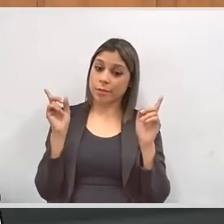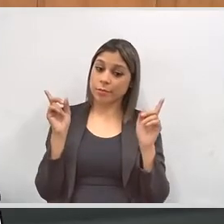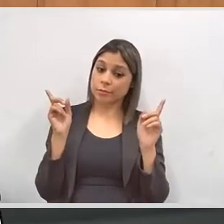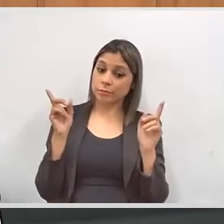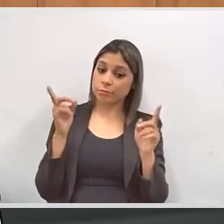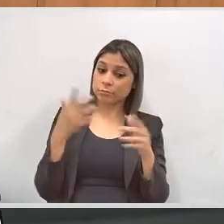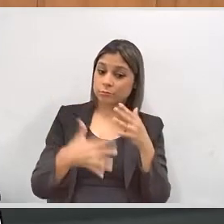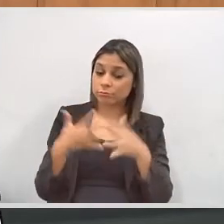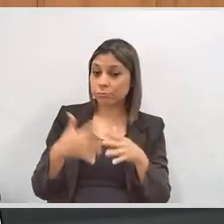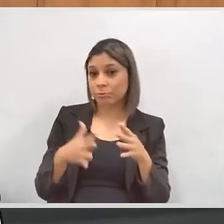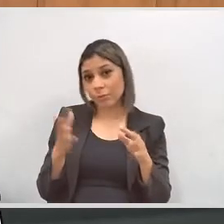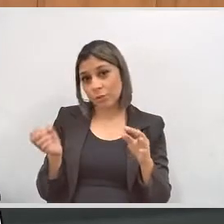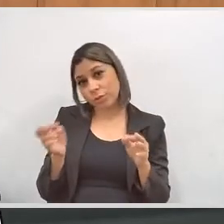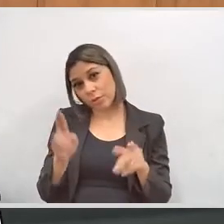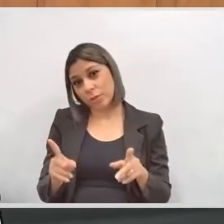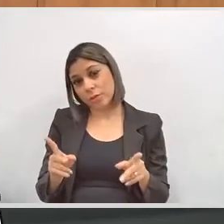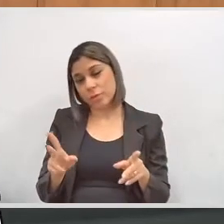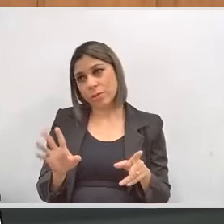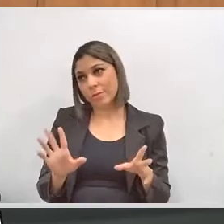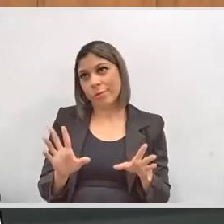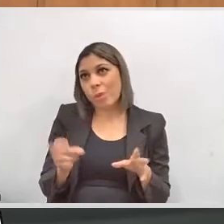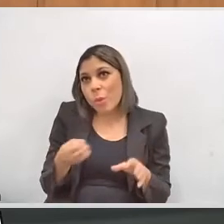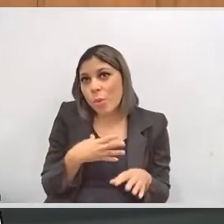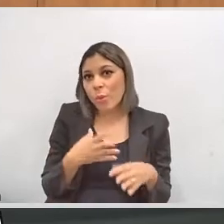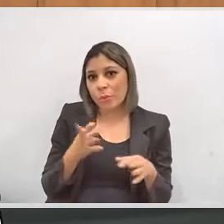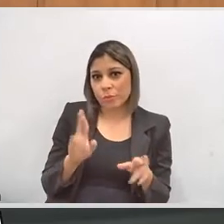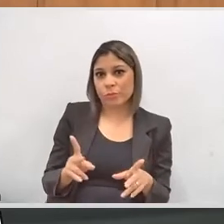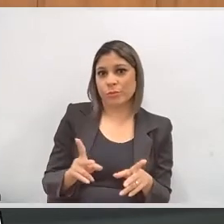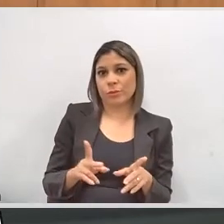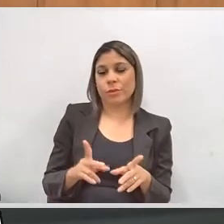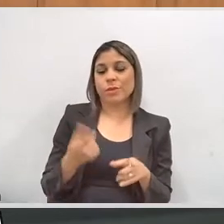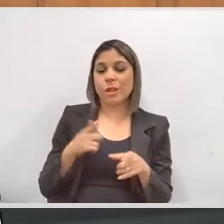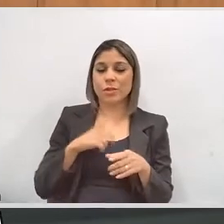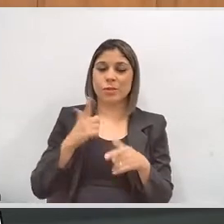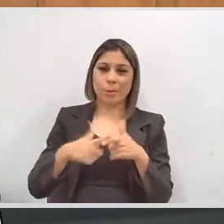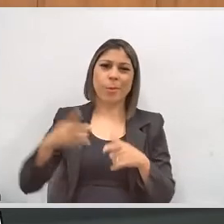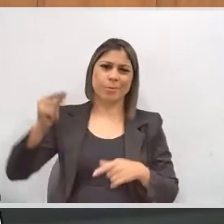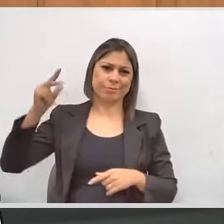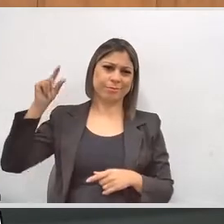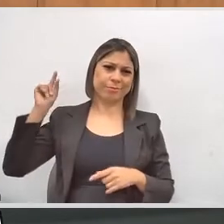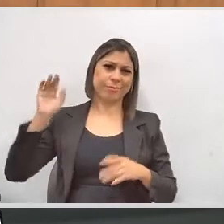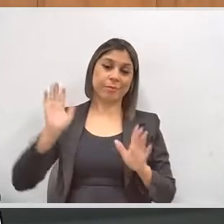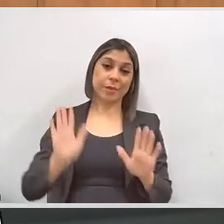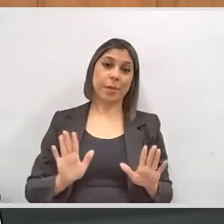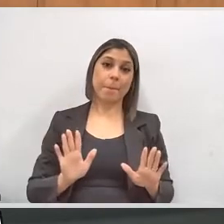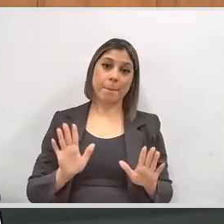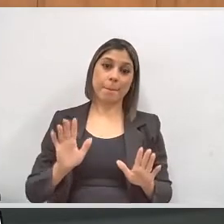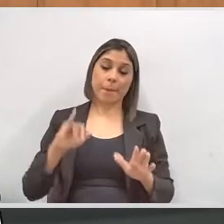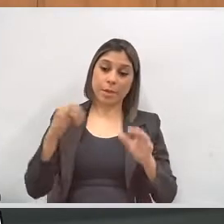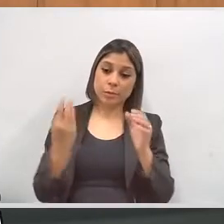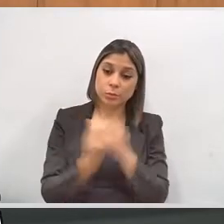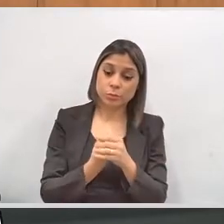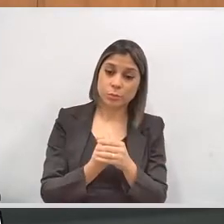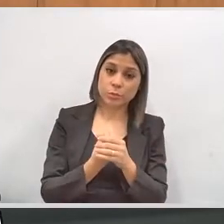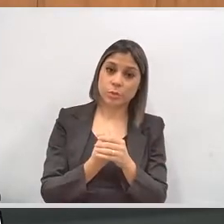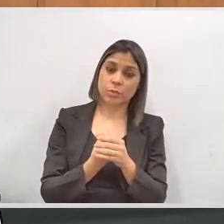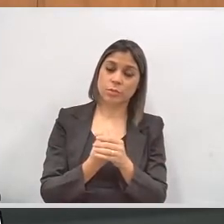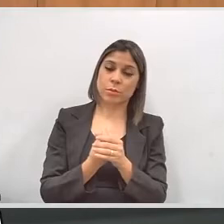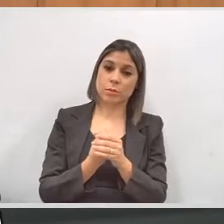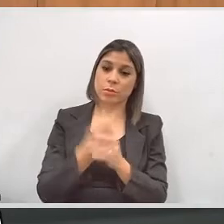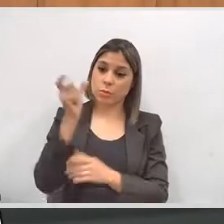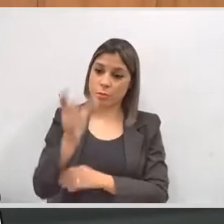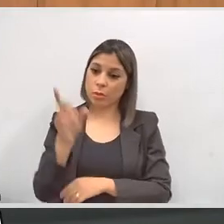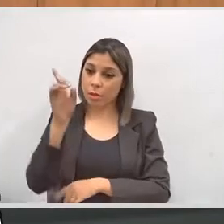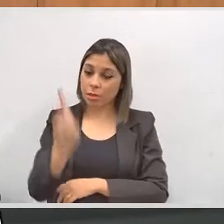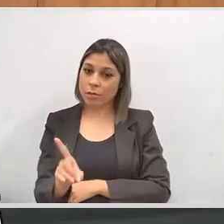diria. Não novo na sua demanda, porque temos esse problema já há muito, mas é a inclusão da pessoa